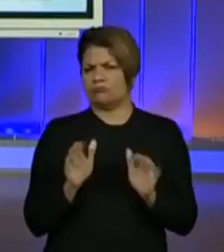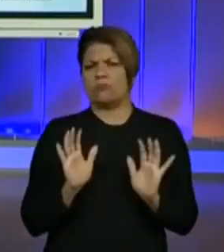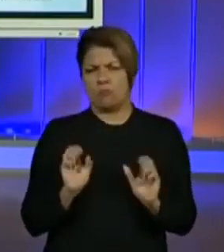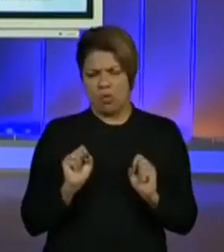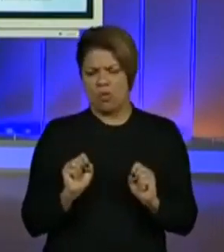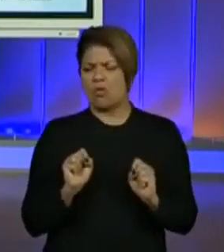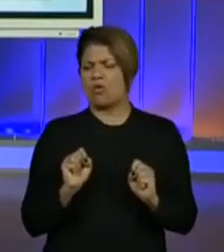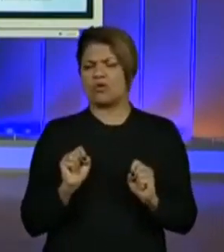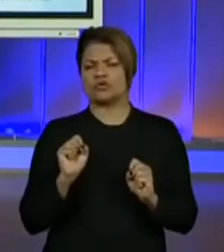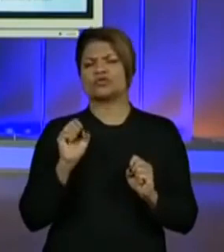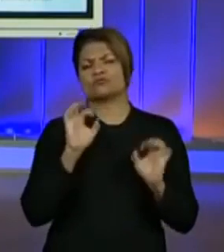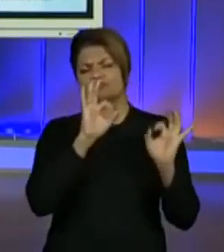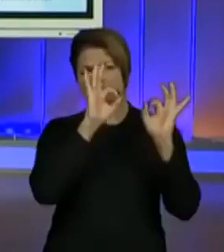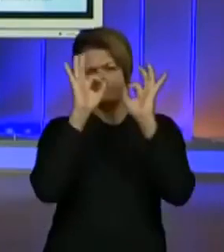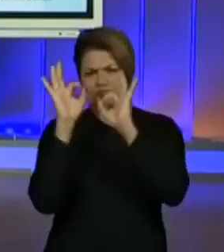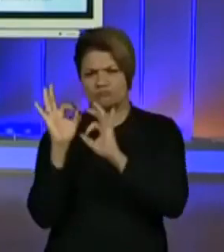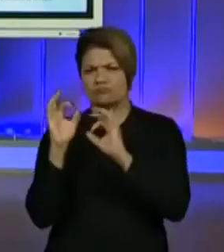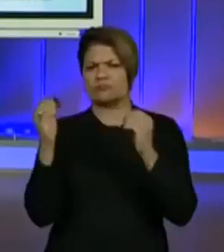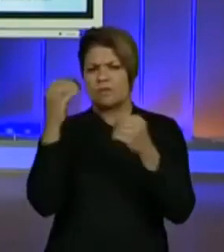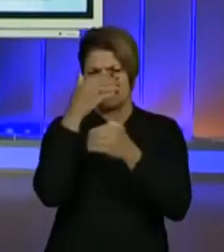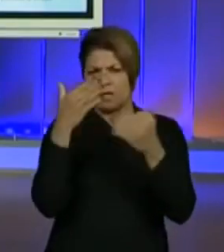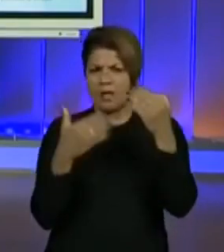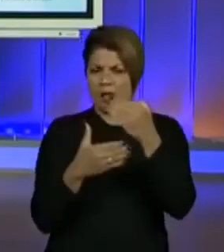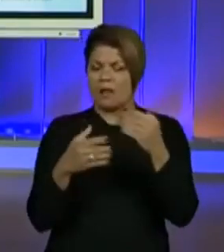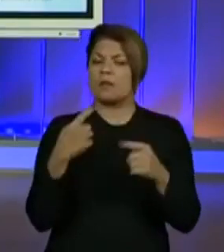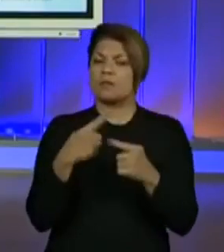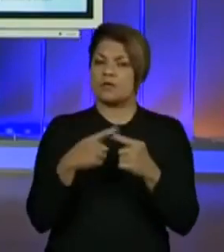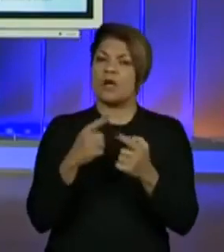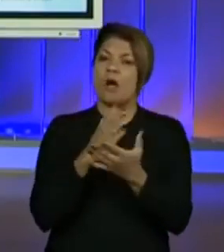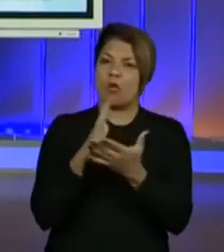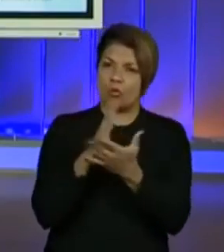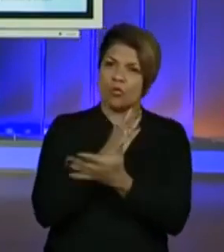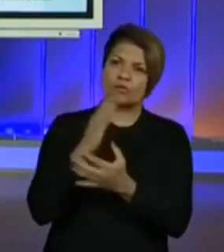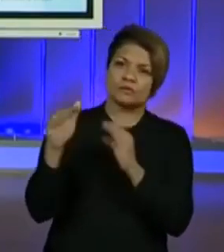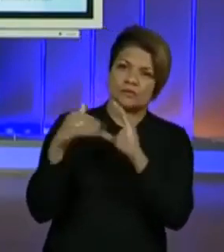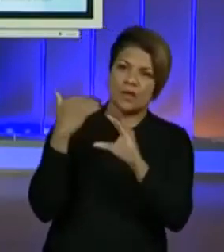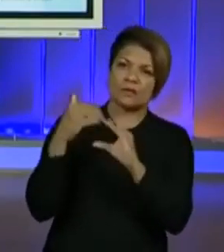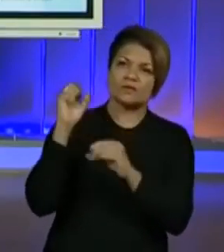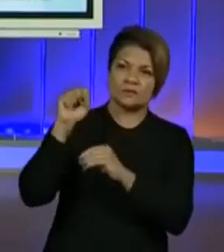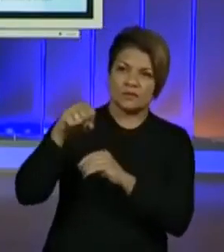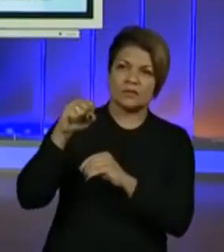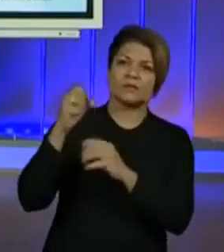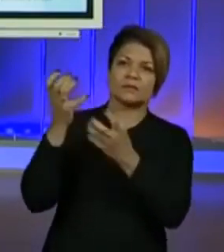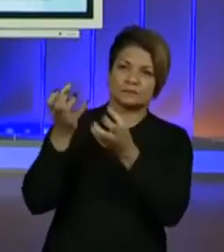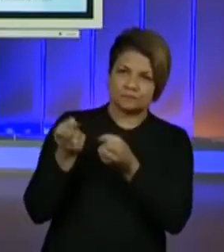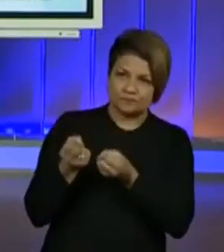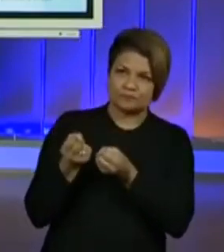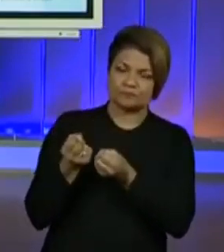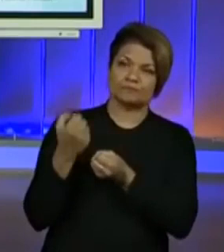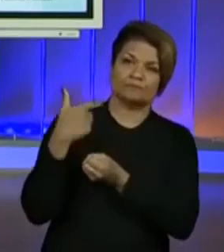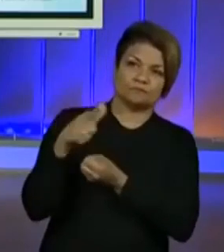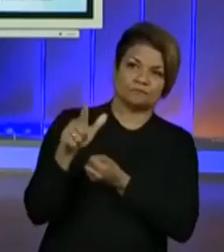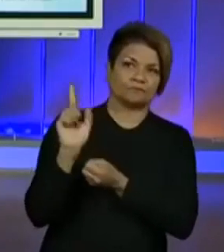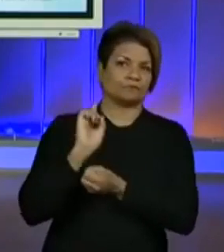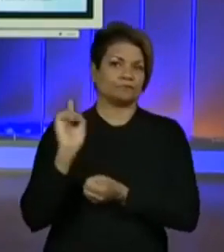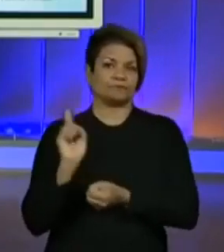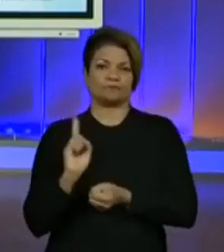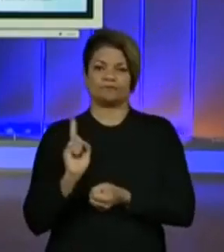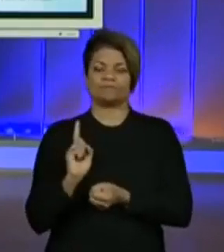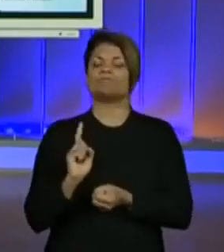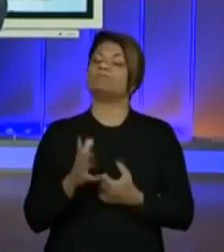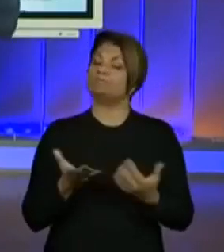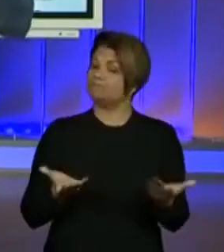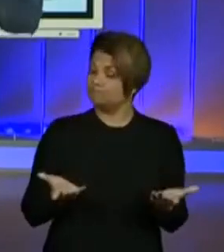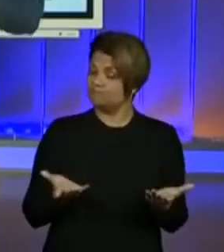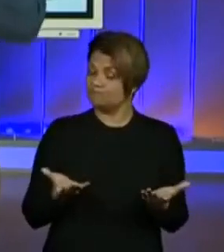tela. Ainda não, alguns professores apontam. Sim, recebi. É muitos apontando que receberam e alguns que